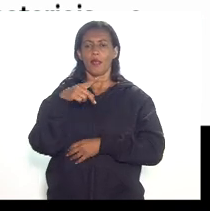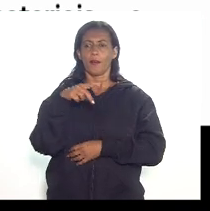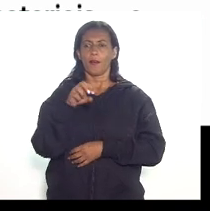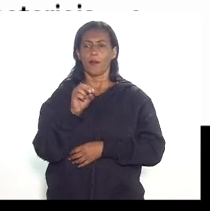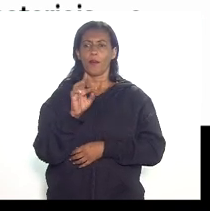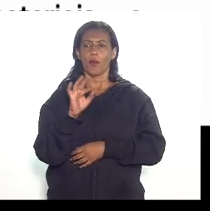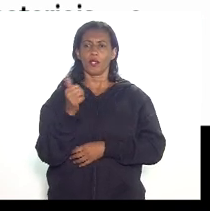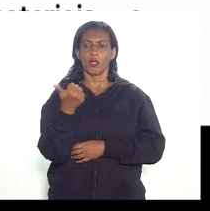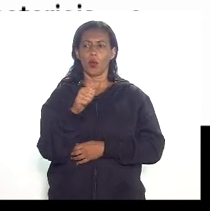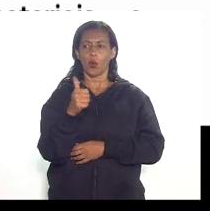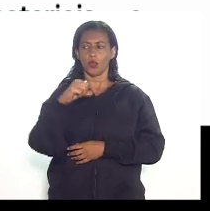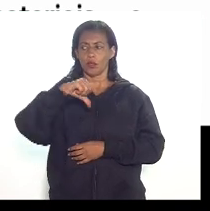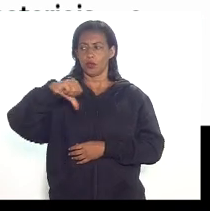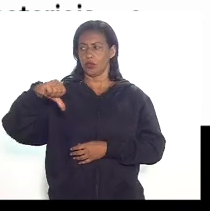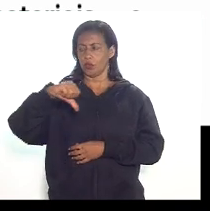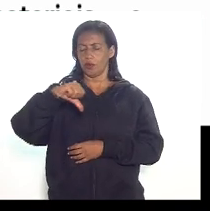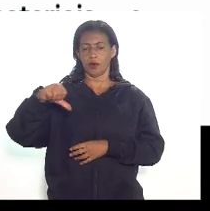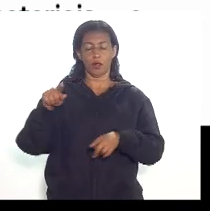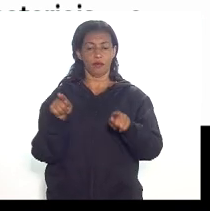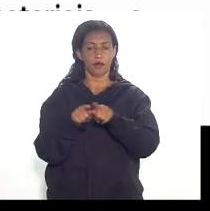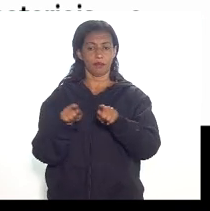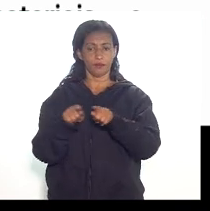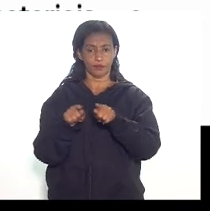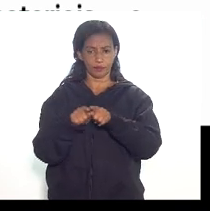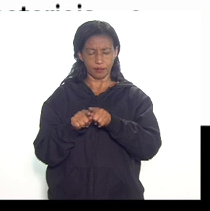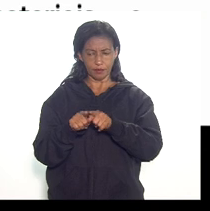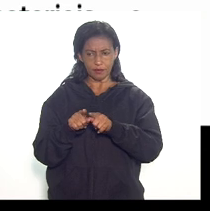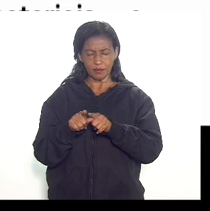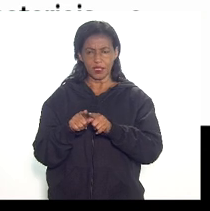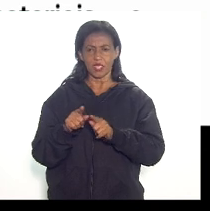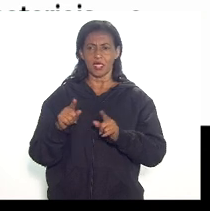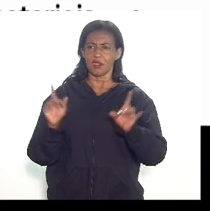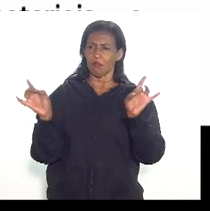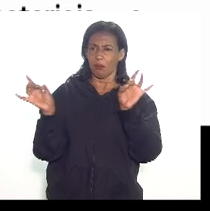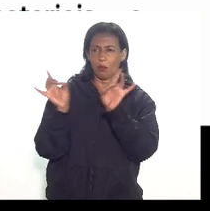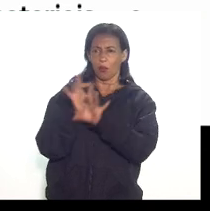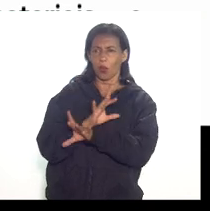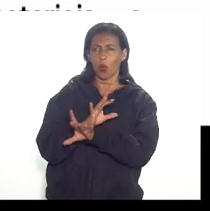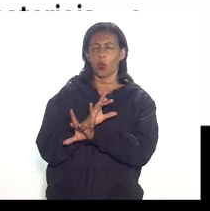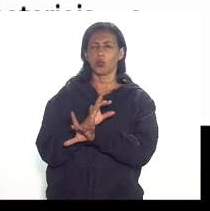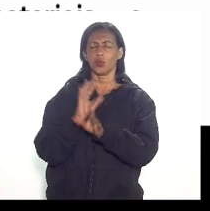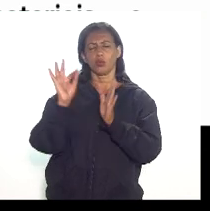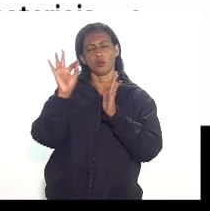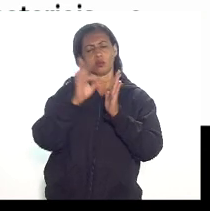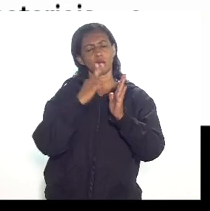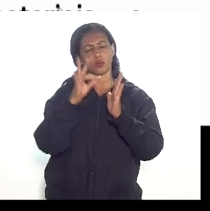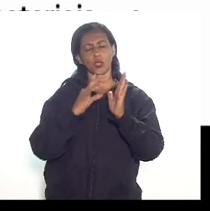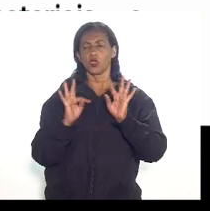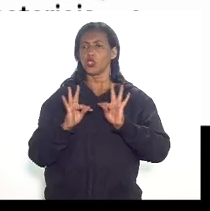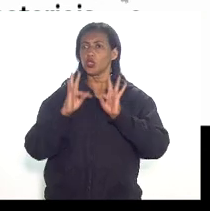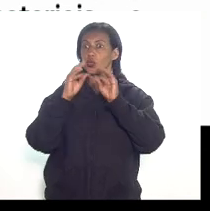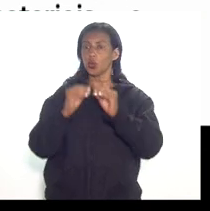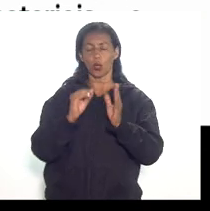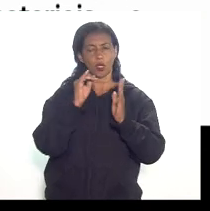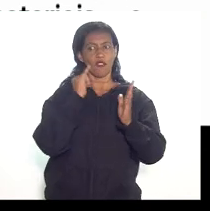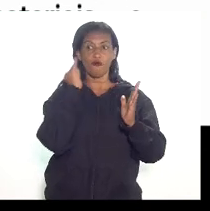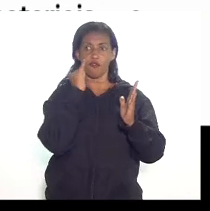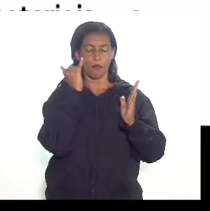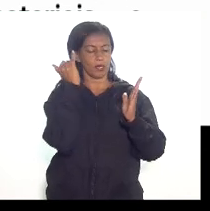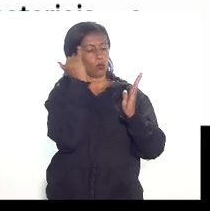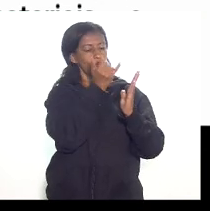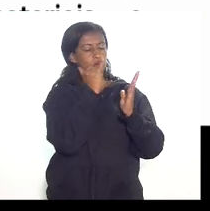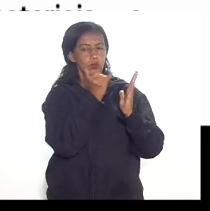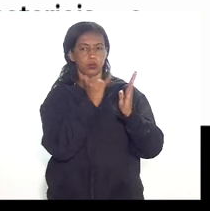11 de 99 e também manter em dia o inventário os registros de todos os bens inclusive mas não